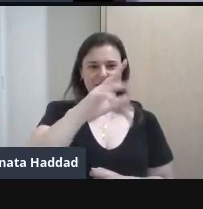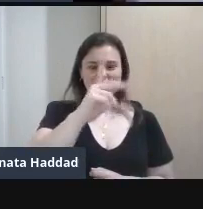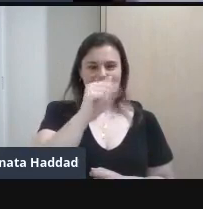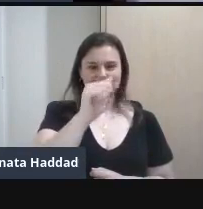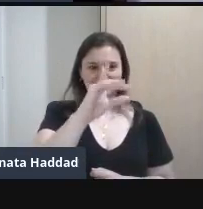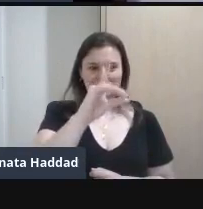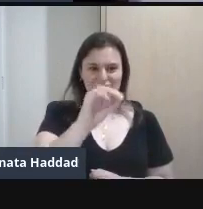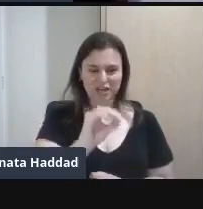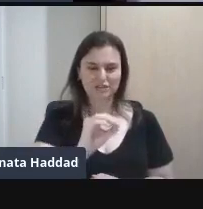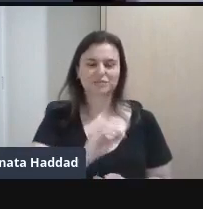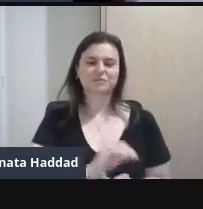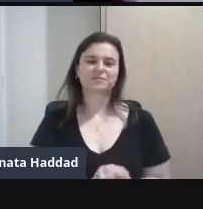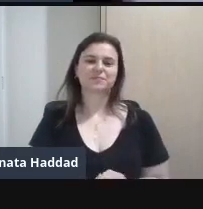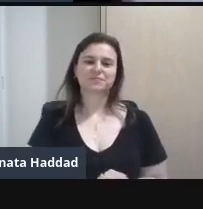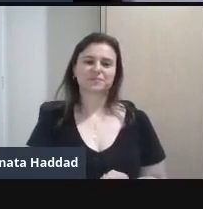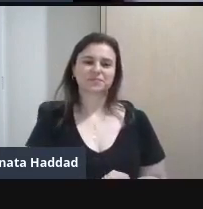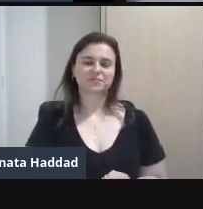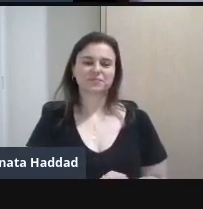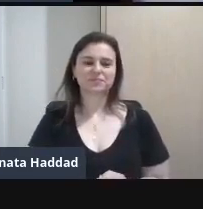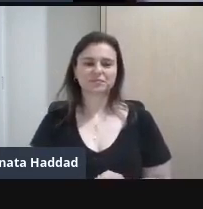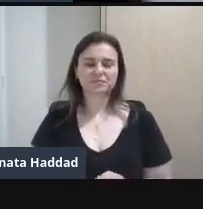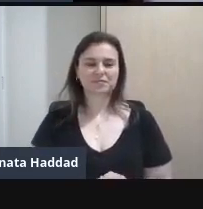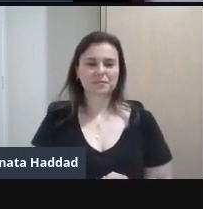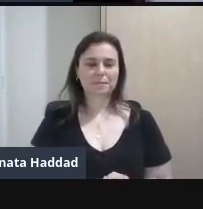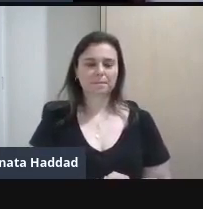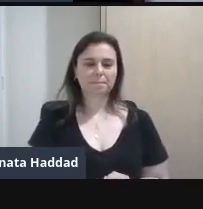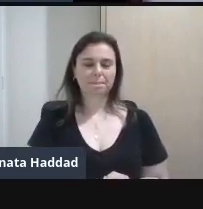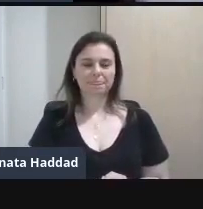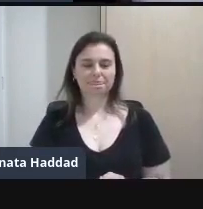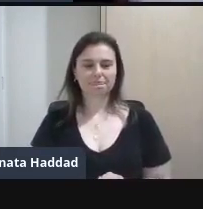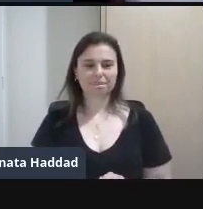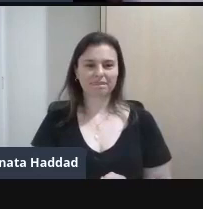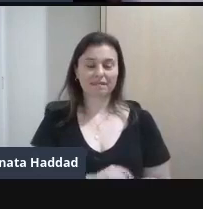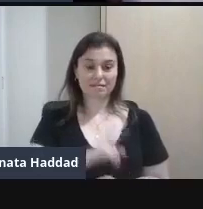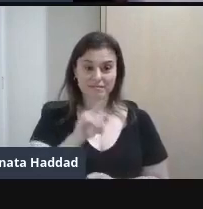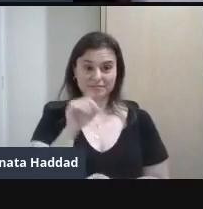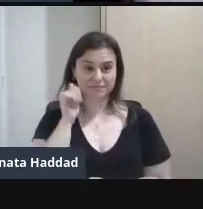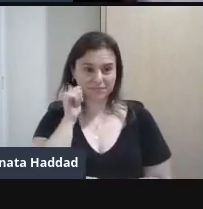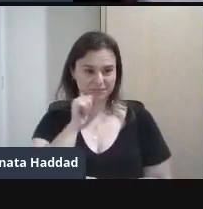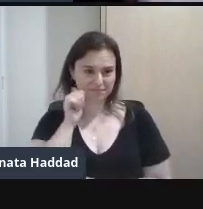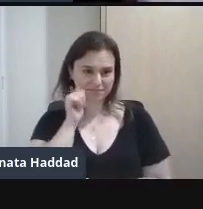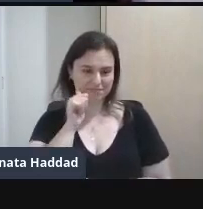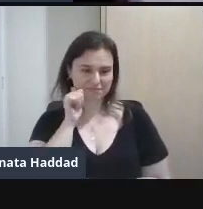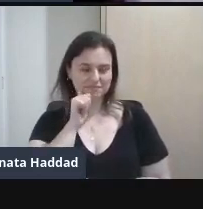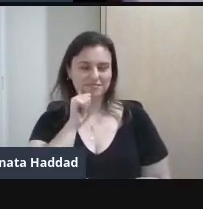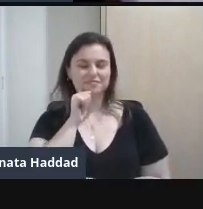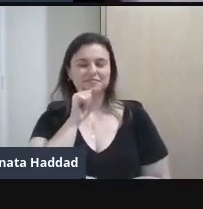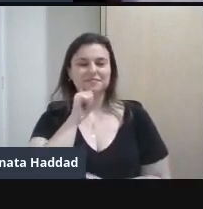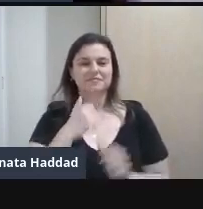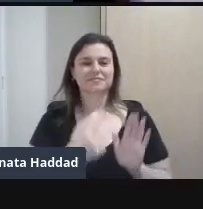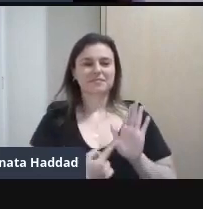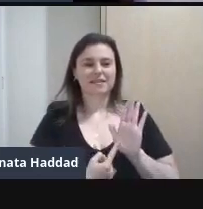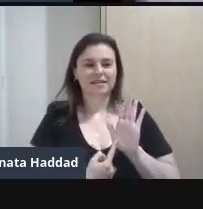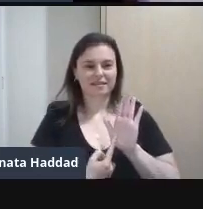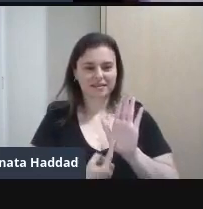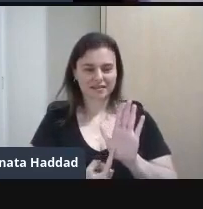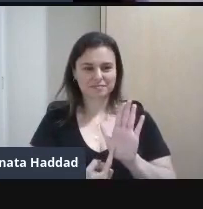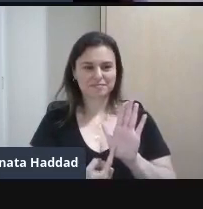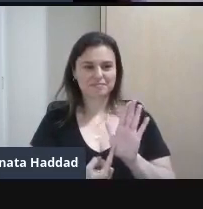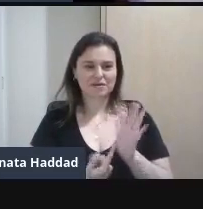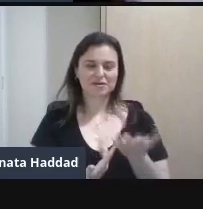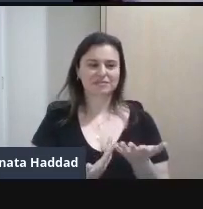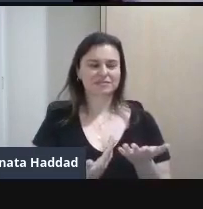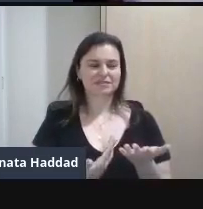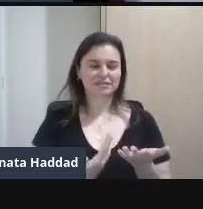visual E a Regina Machado A Regina Machado É uma dessas mulheres Que leva pra Dentro da academia